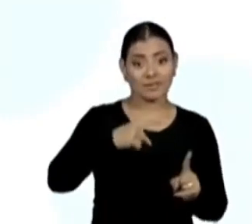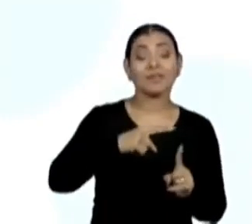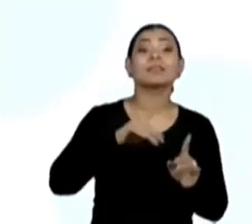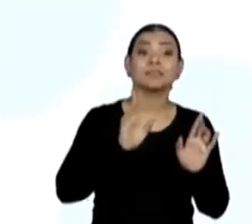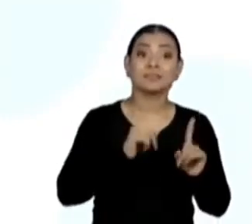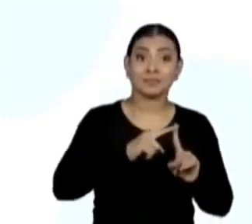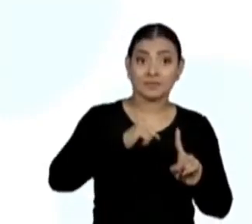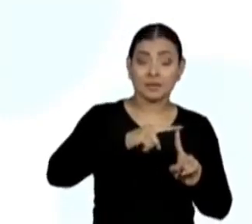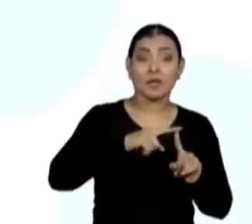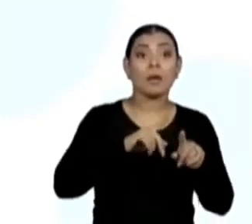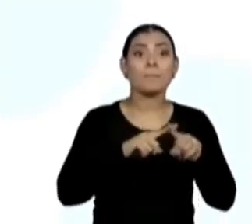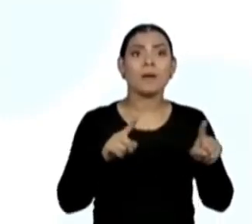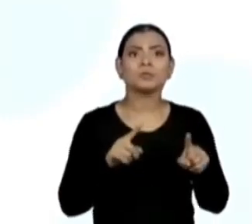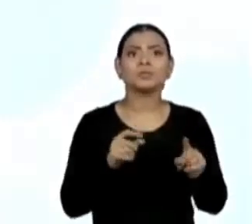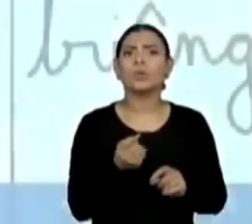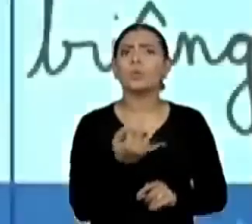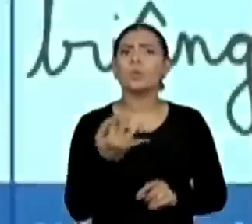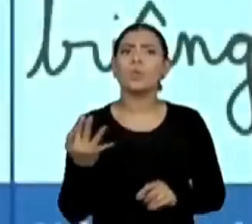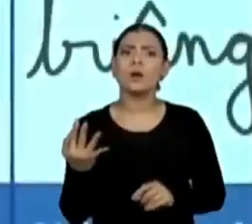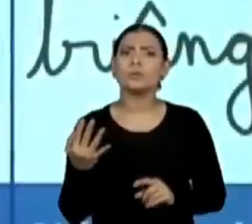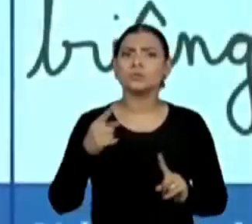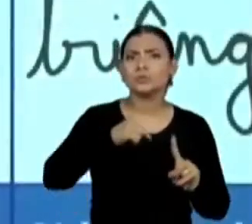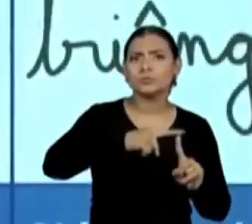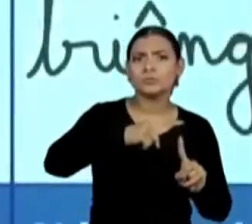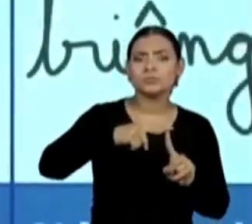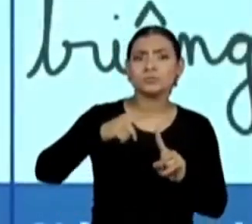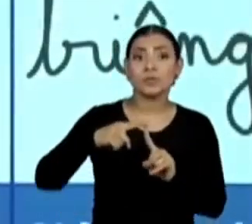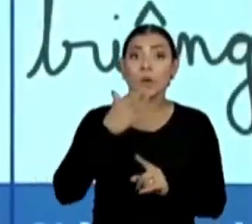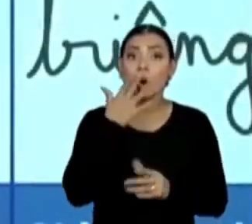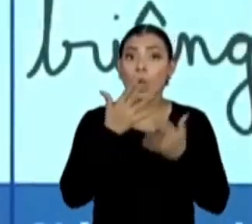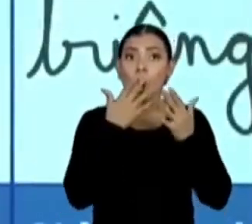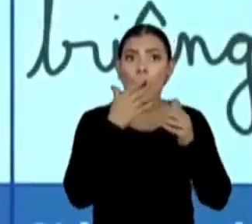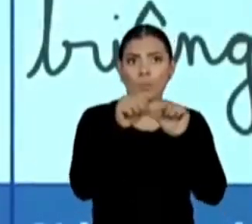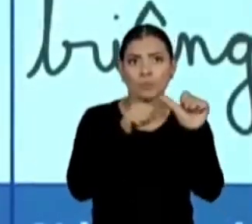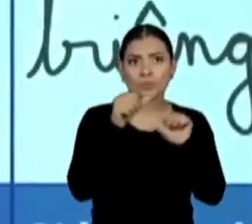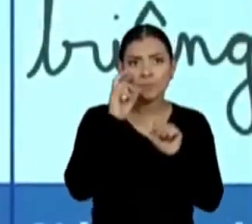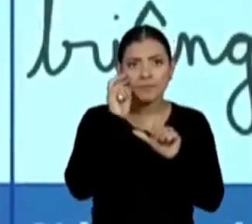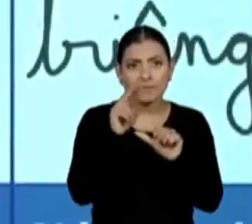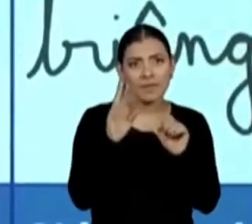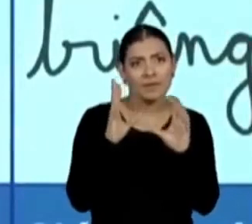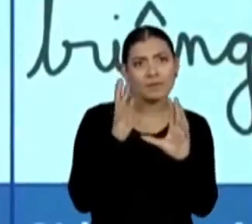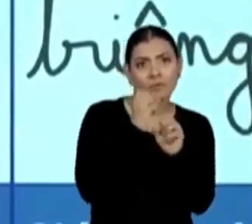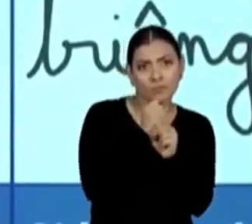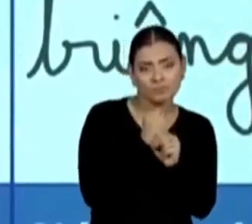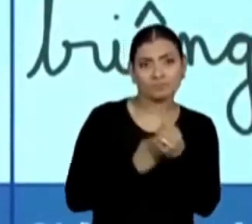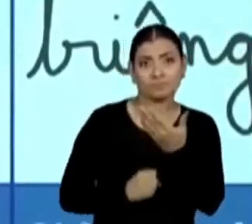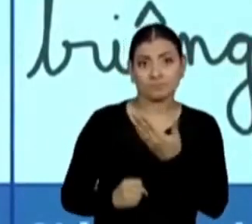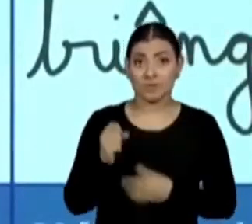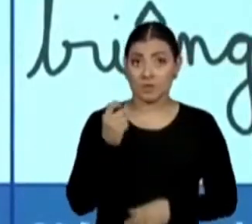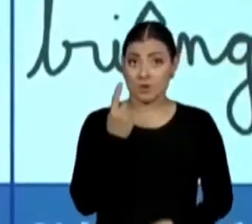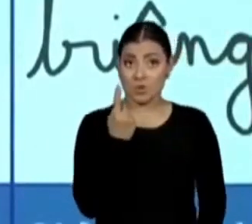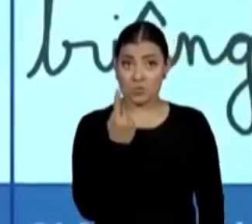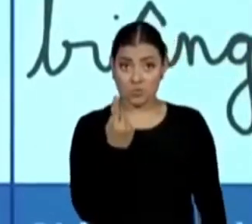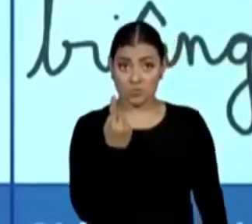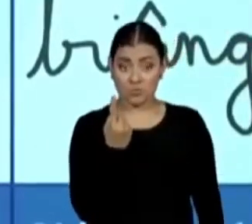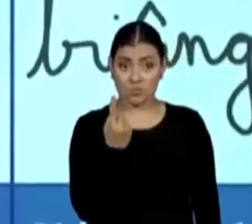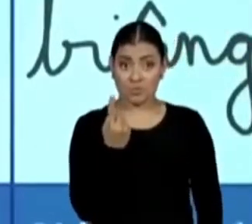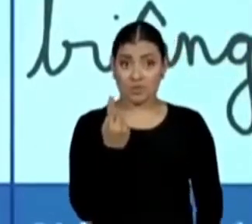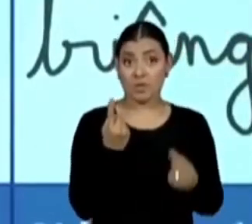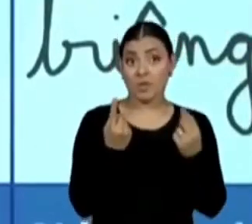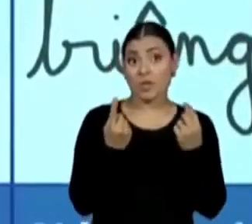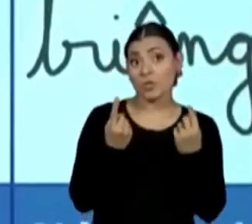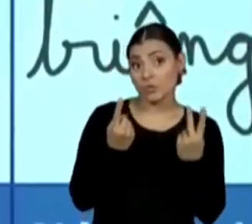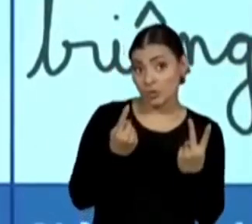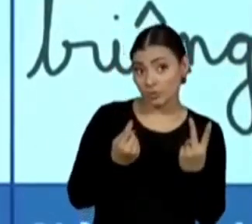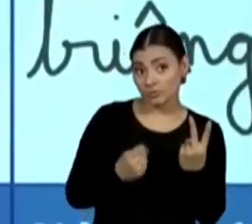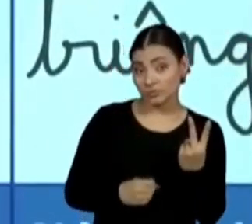enquanto do triângulo os vértices são, deixa eu mudar de cor para a gente observar, um vértice,